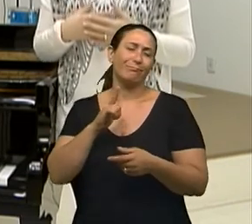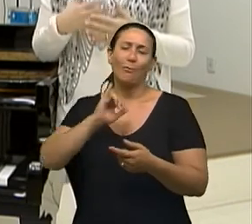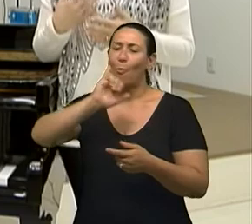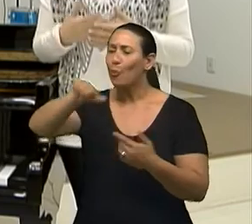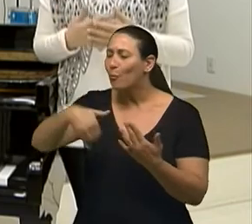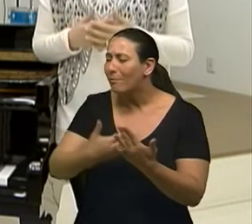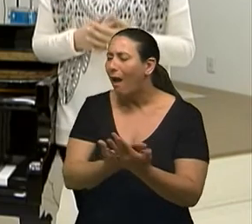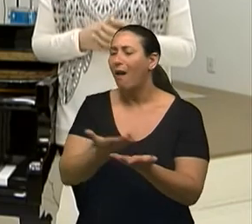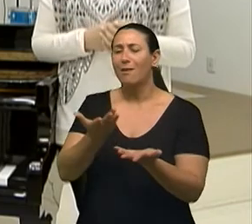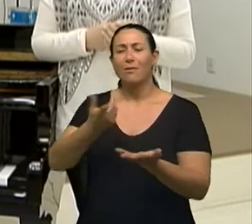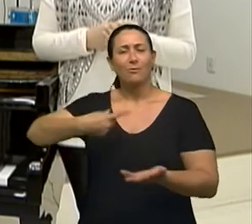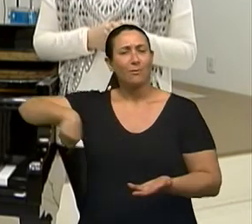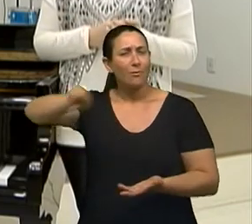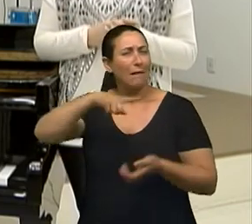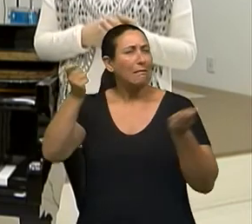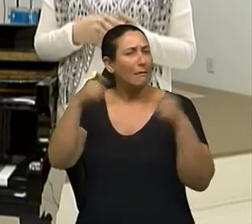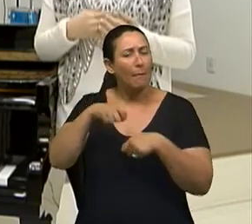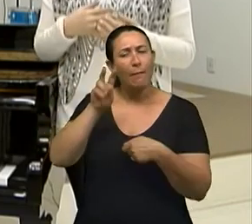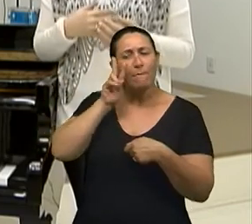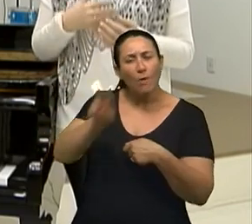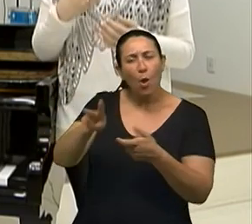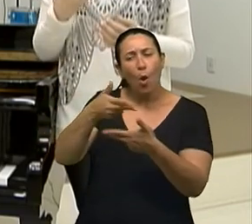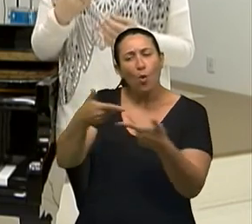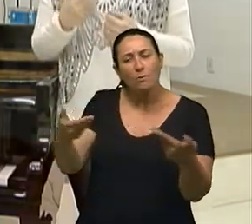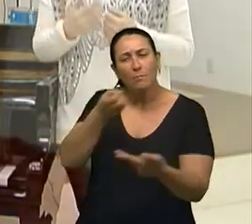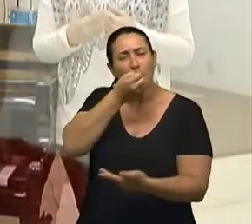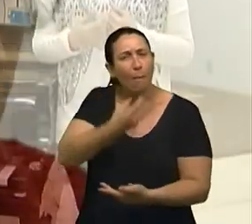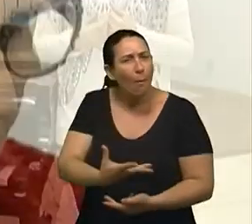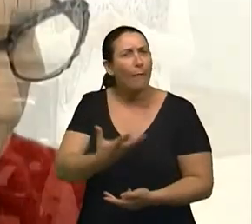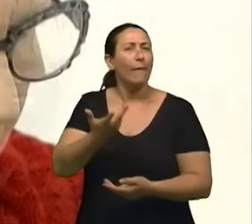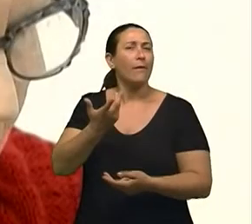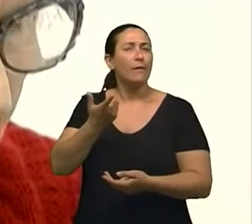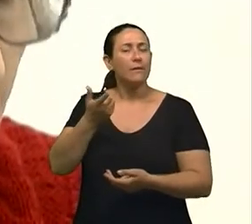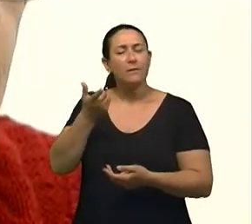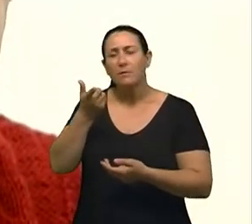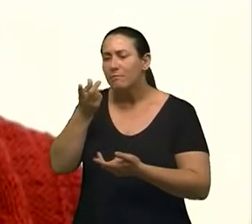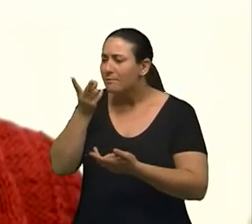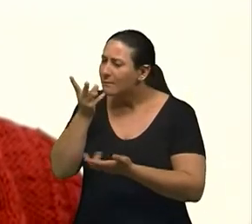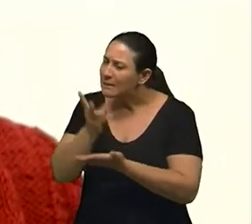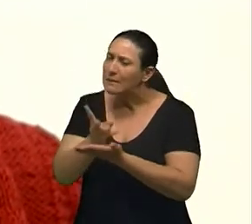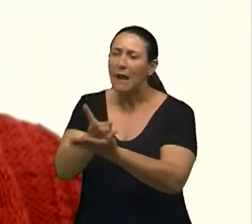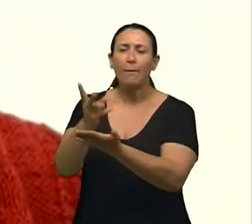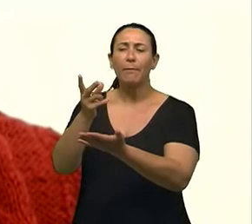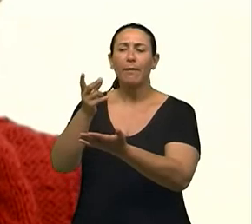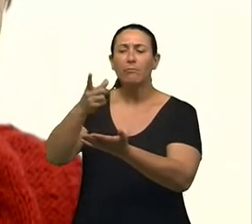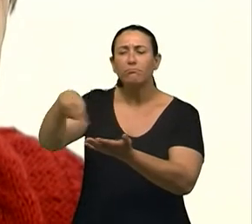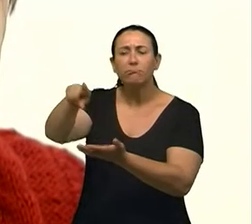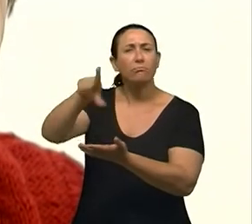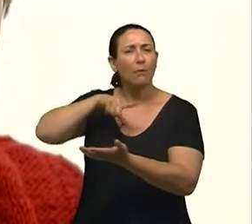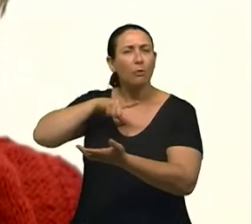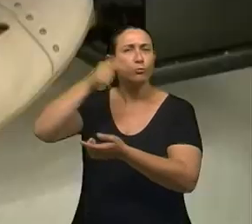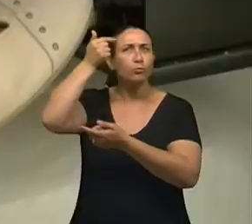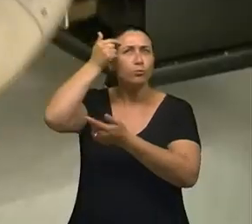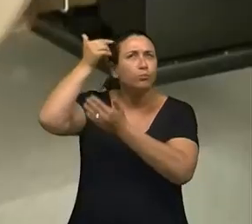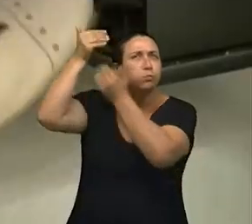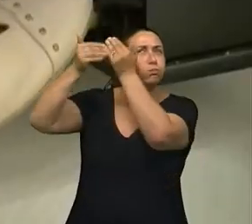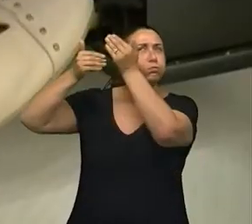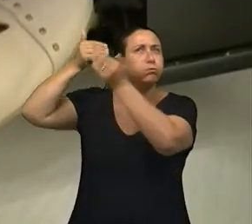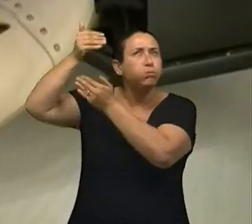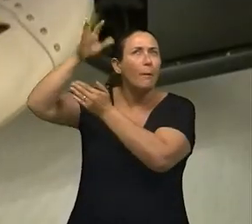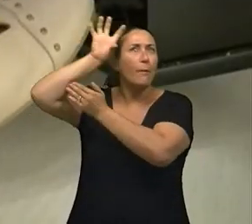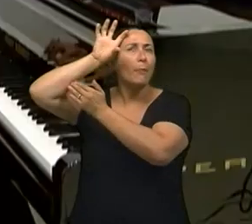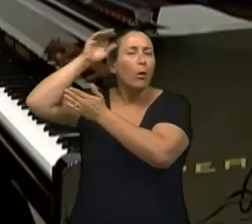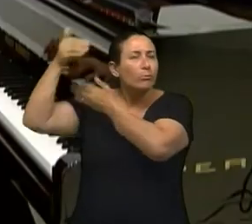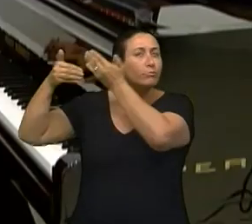pode ver os benefícios, né? De eles estarem sempre trabalhando a memória. A realização de ver um